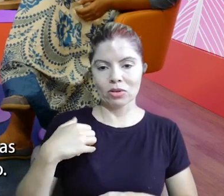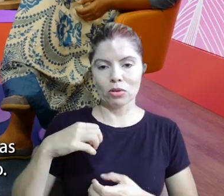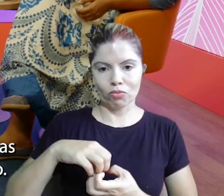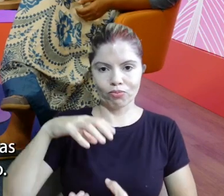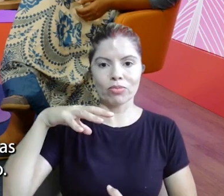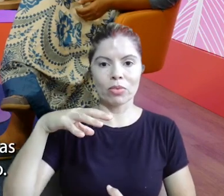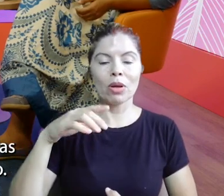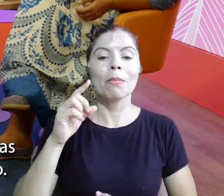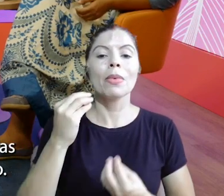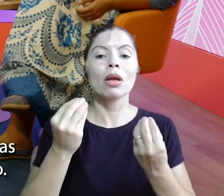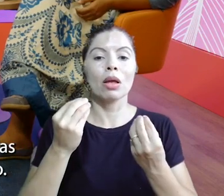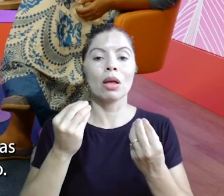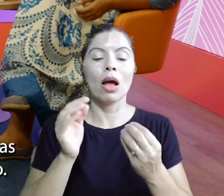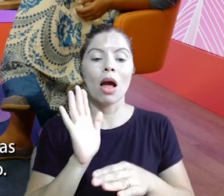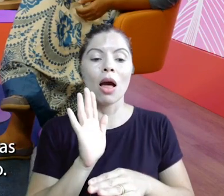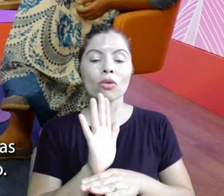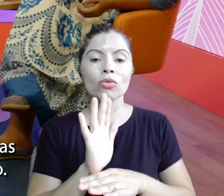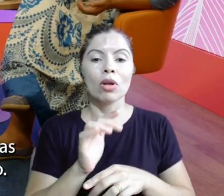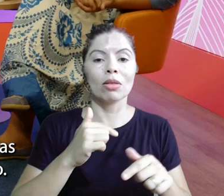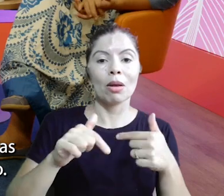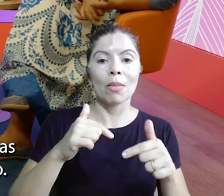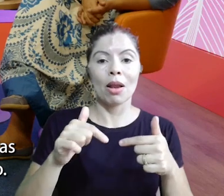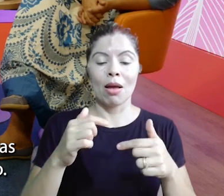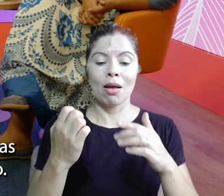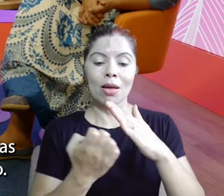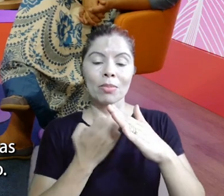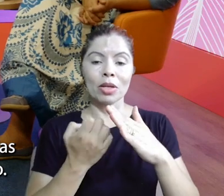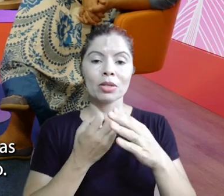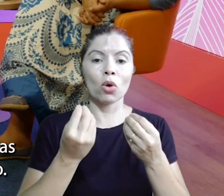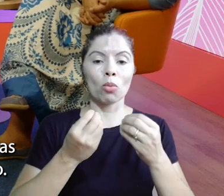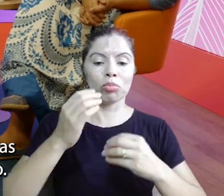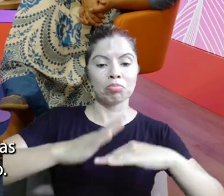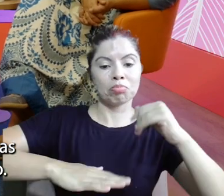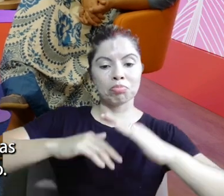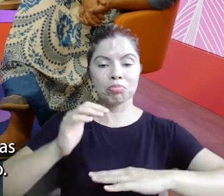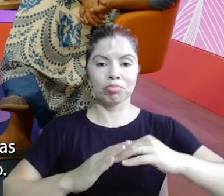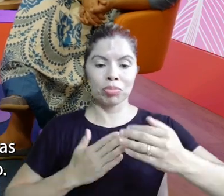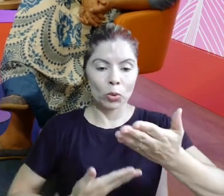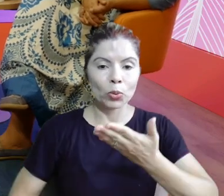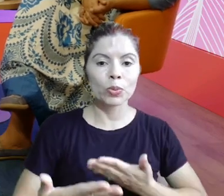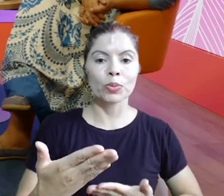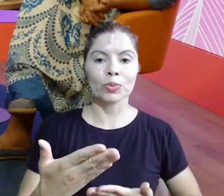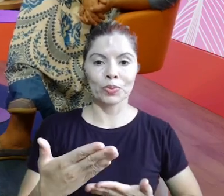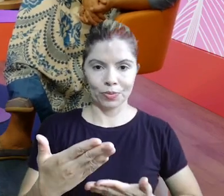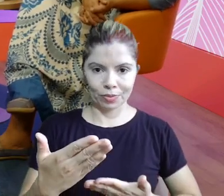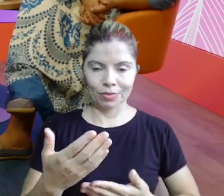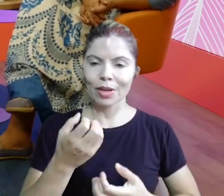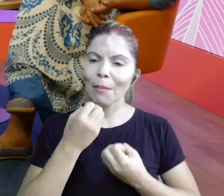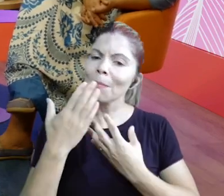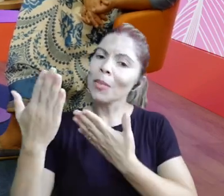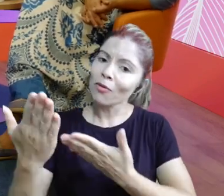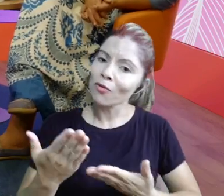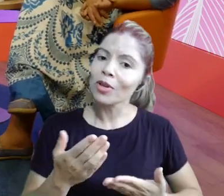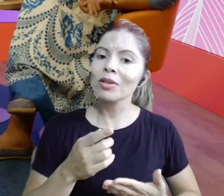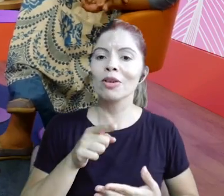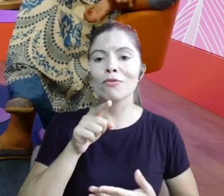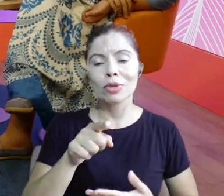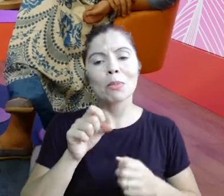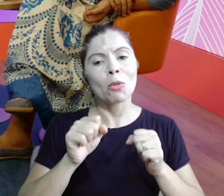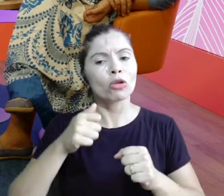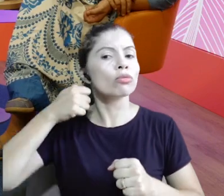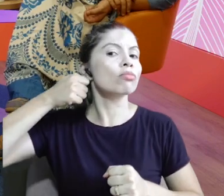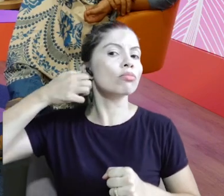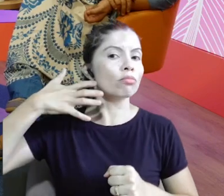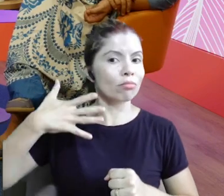oportunidades para atuarem em empresas no modelo talento como um serviço. Juliana, seja bem-vinda.